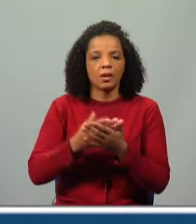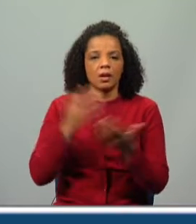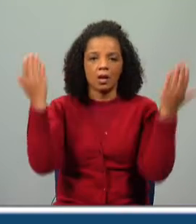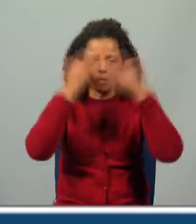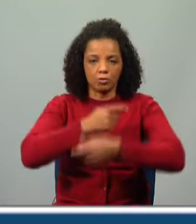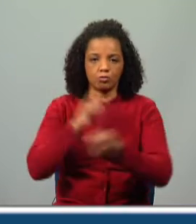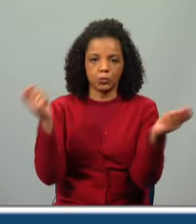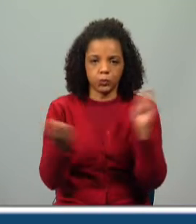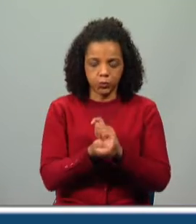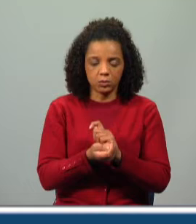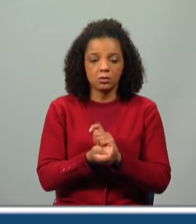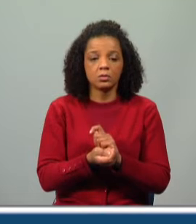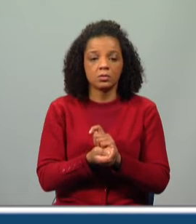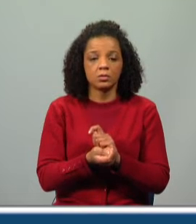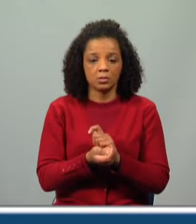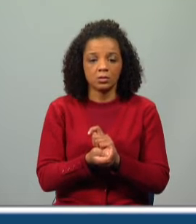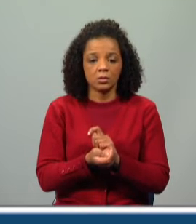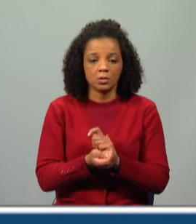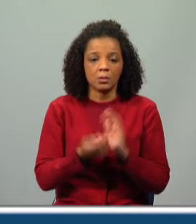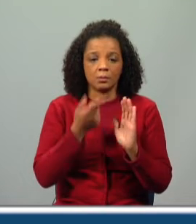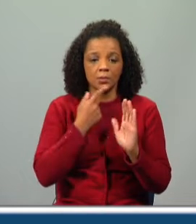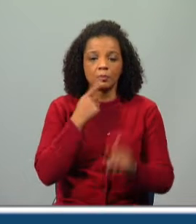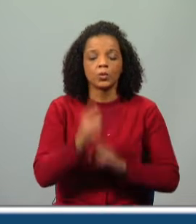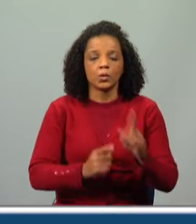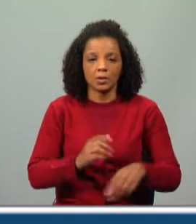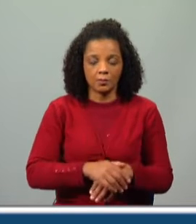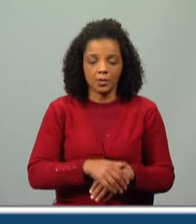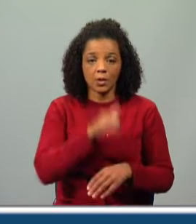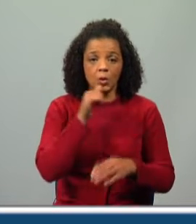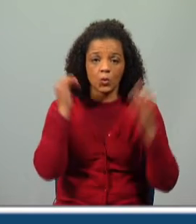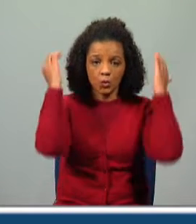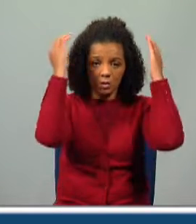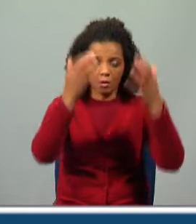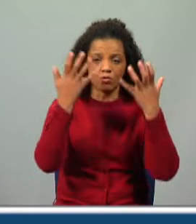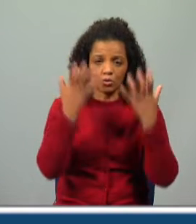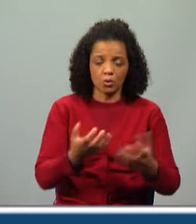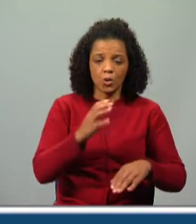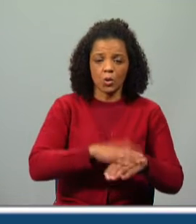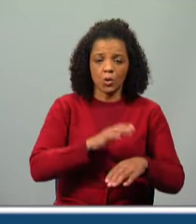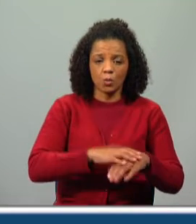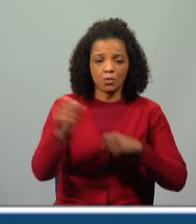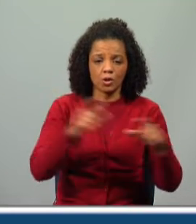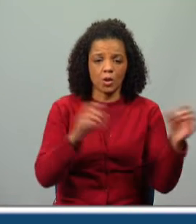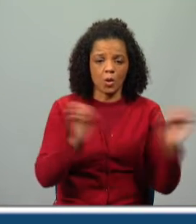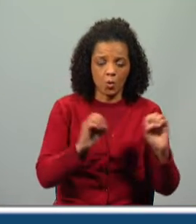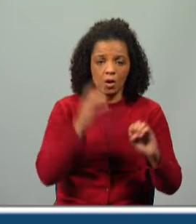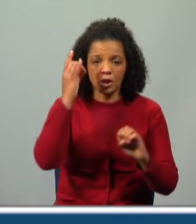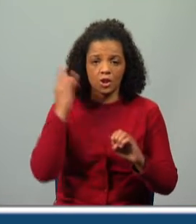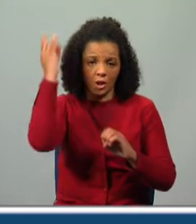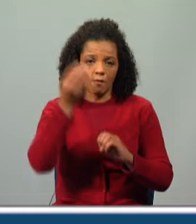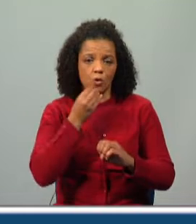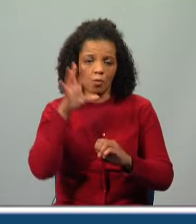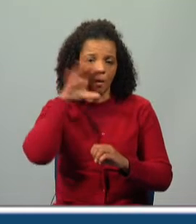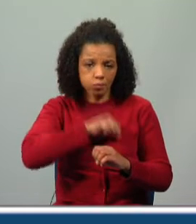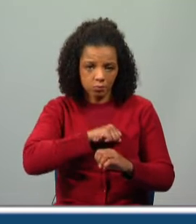Então, aqui, neste excerto, conseguimos perceber o quê? Que o céu ficaria todo escuro, porque já não havia mais estrelas, a girafa tinha as